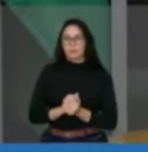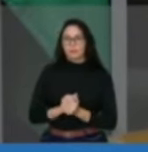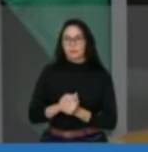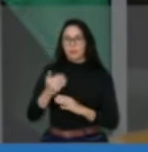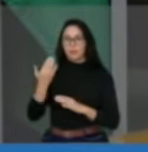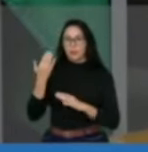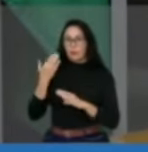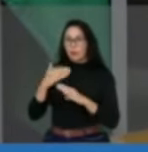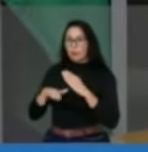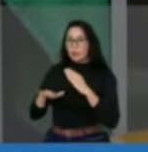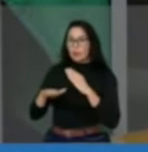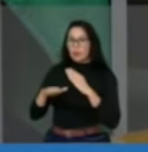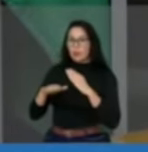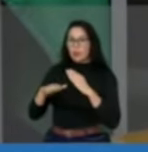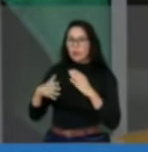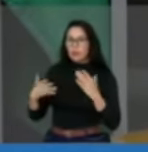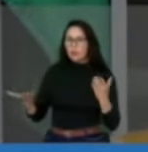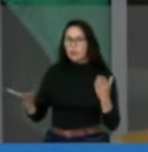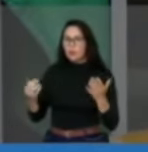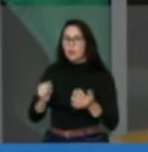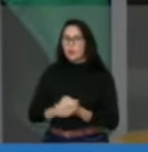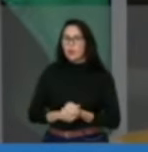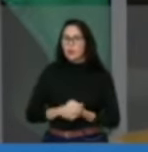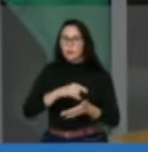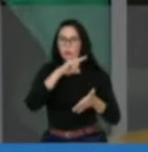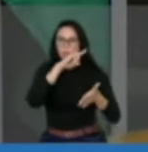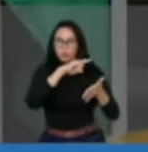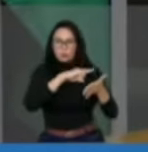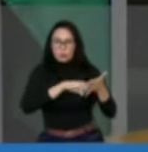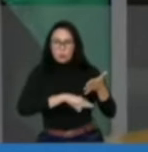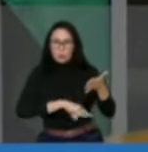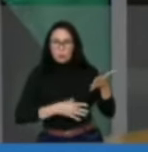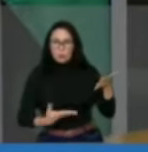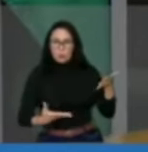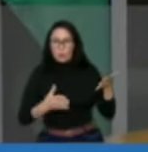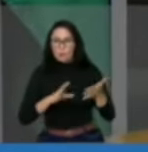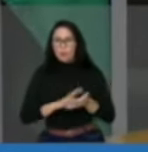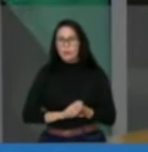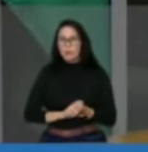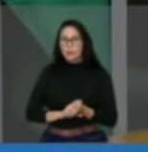aos assessores todos, uma intimação da Polícia Federal, deputada Paula Belmonte,